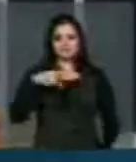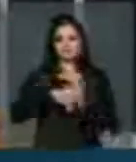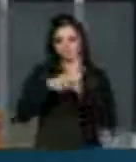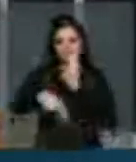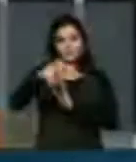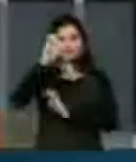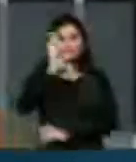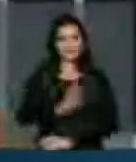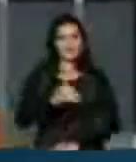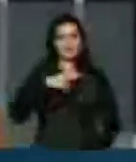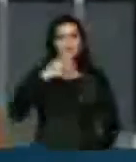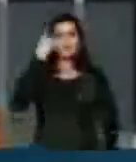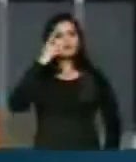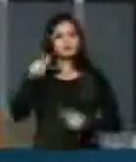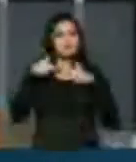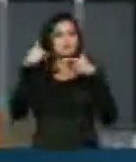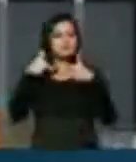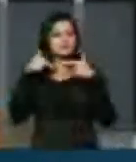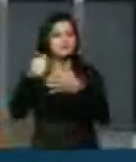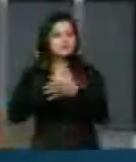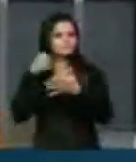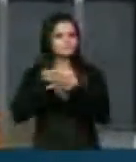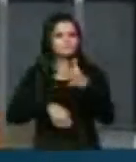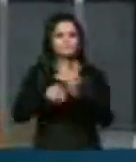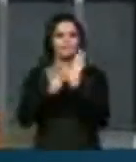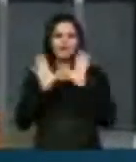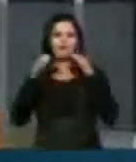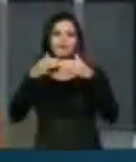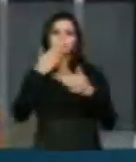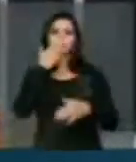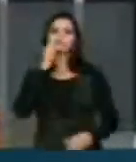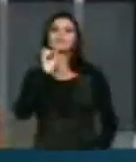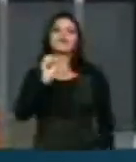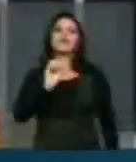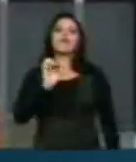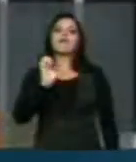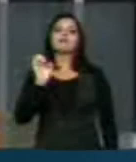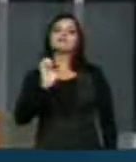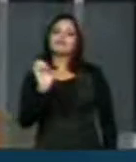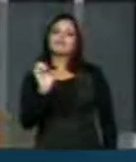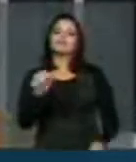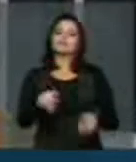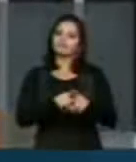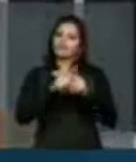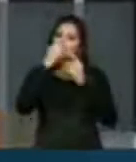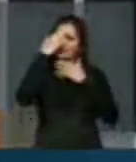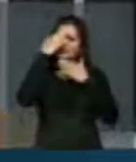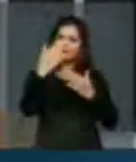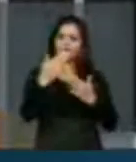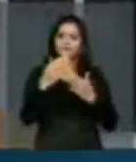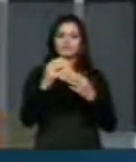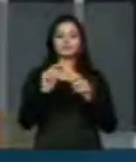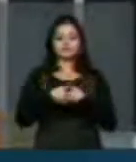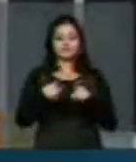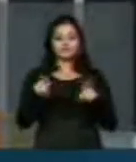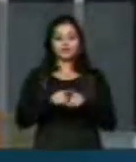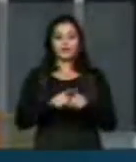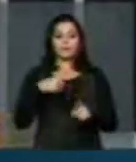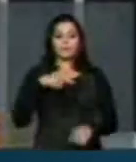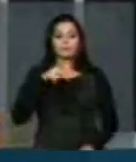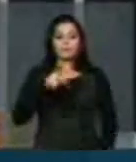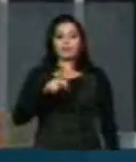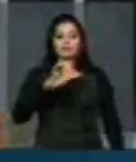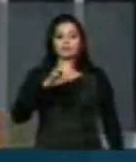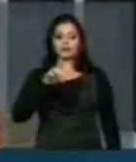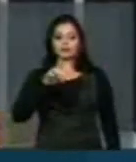parlamentar, como militante de esquerda, e o meu agradecimento. E poderia de falar aqui também em nome do Partido Comunista do